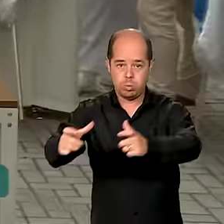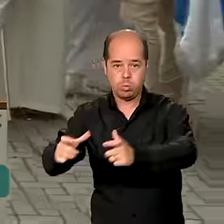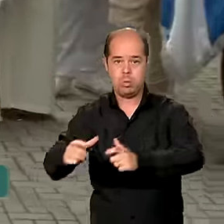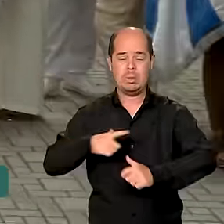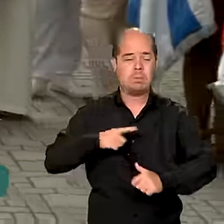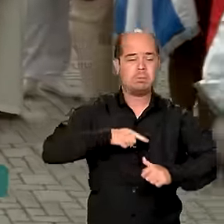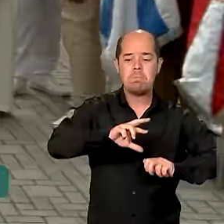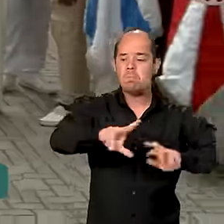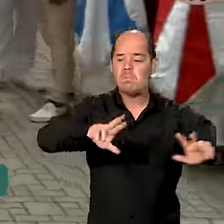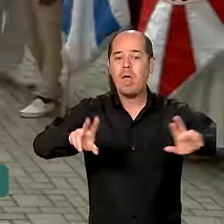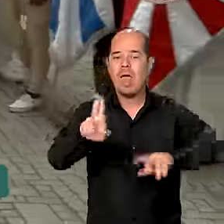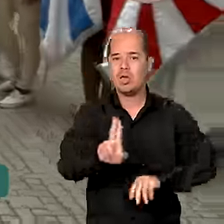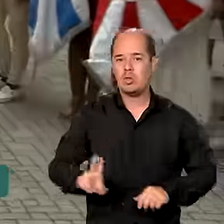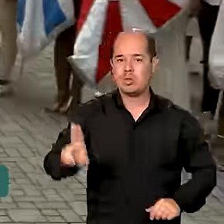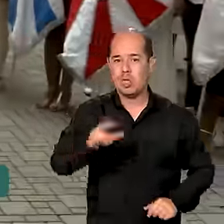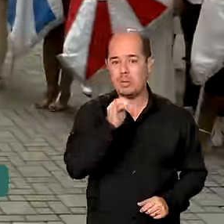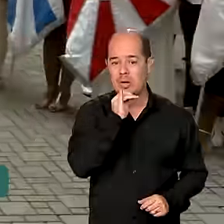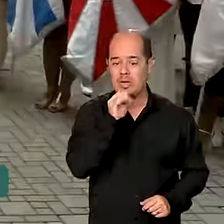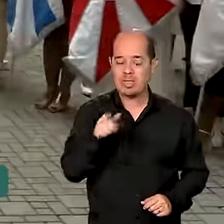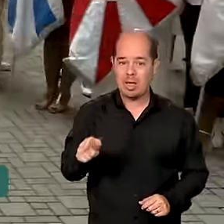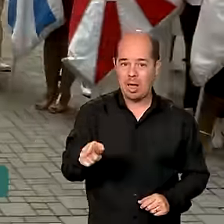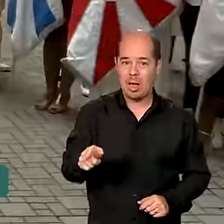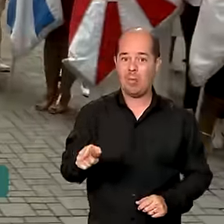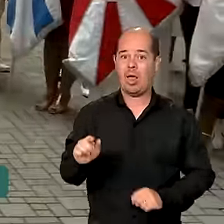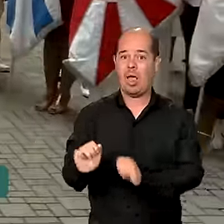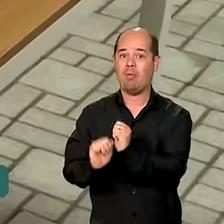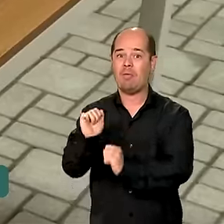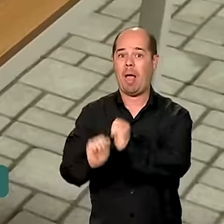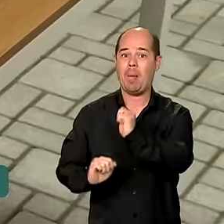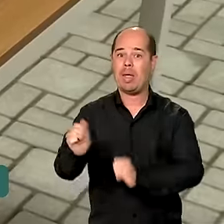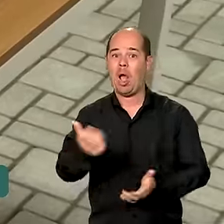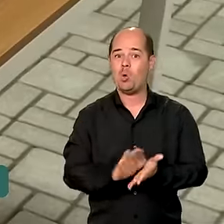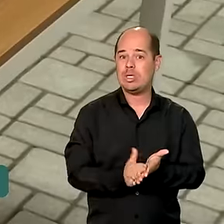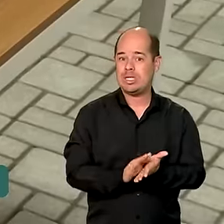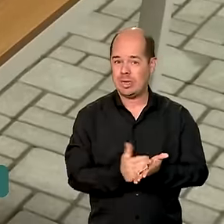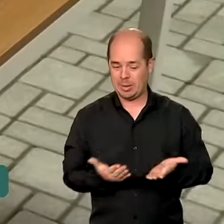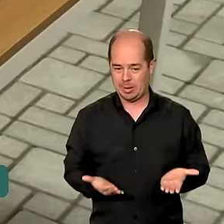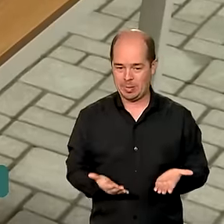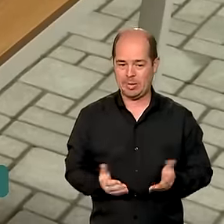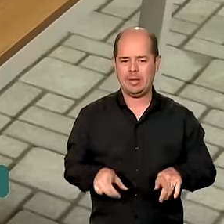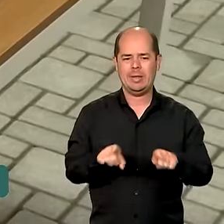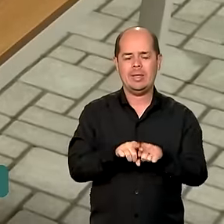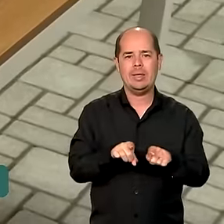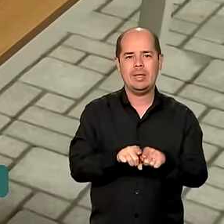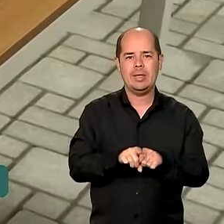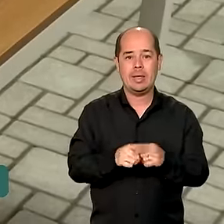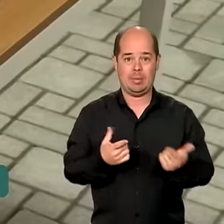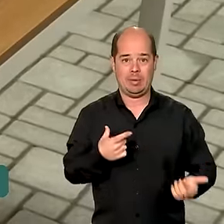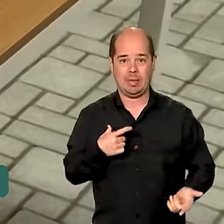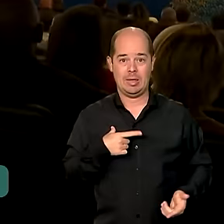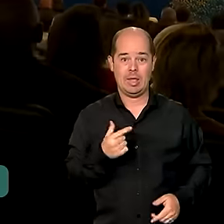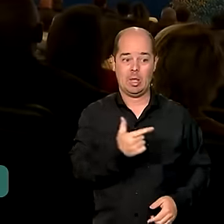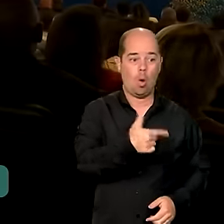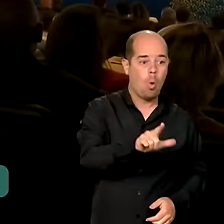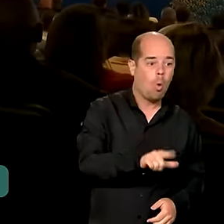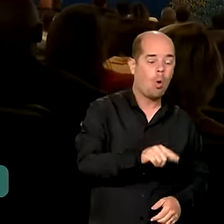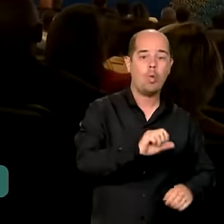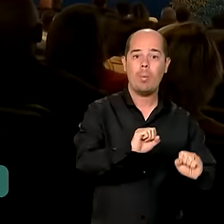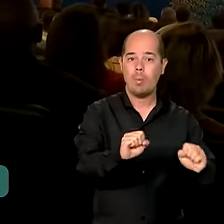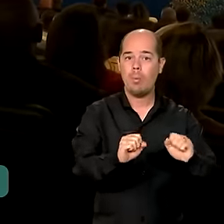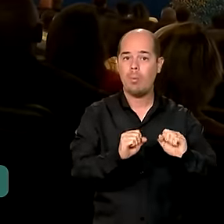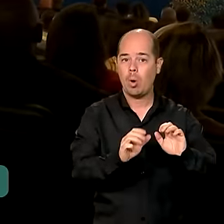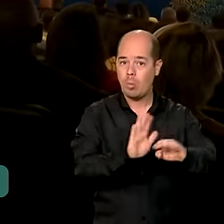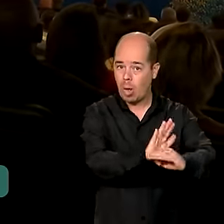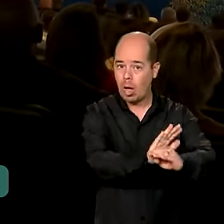do samba. Estão em estudo um conjunto habitacional popular e outros equipamentos para serviços sociais. O programa